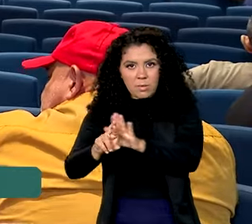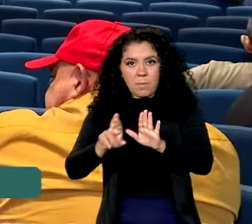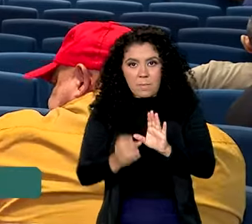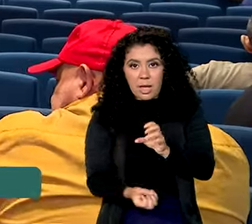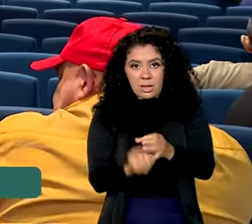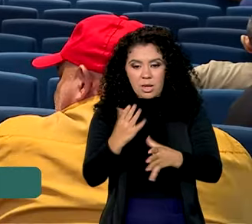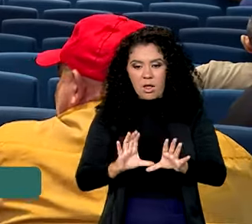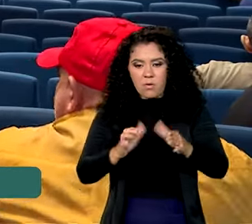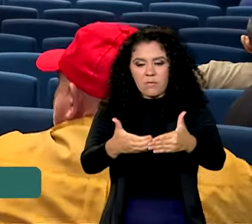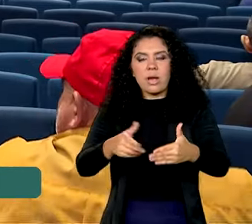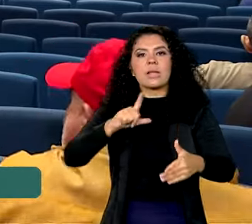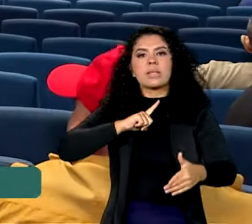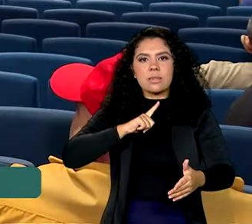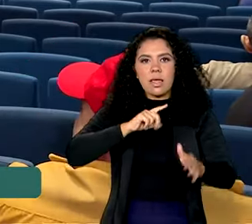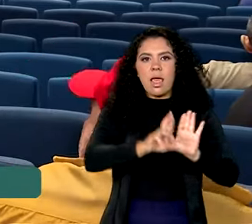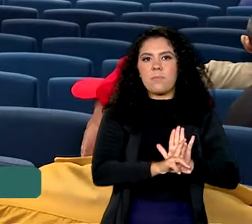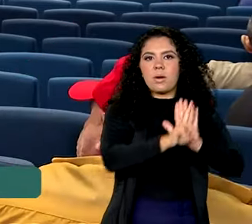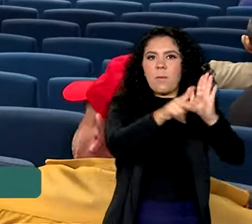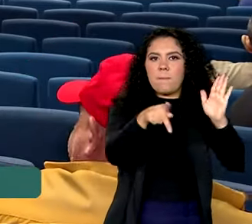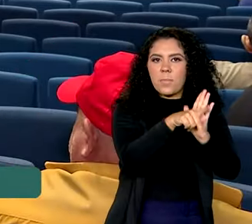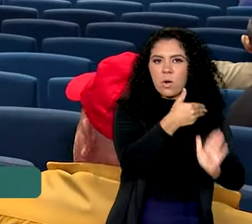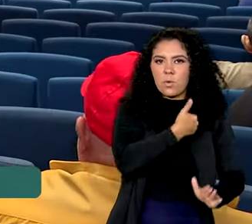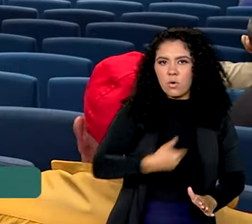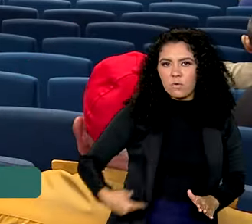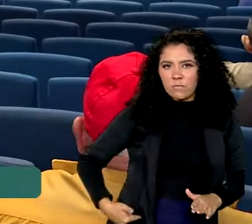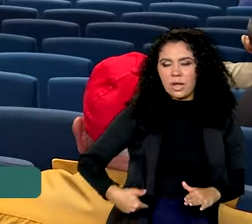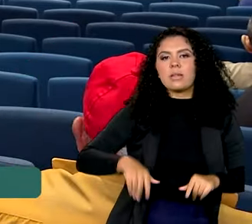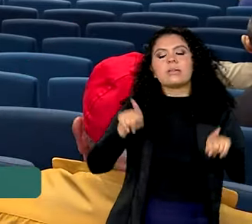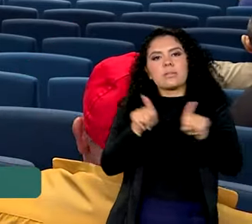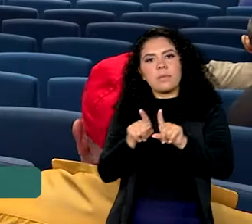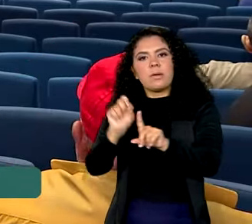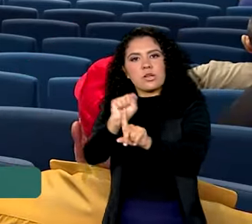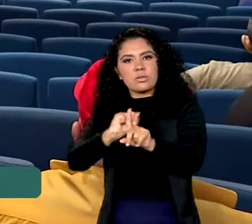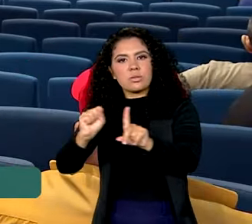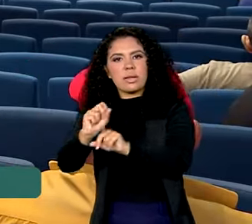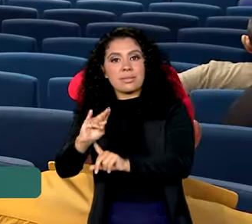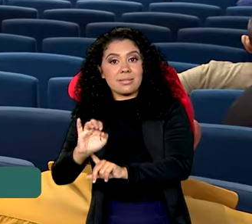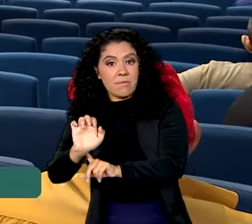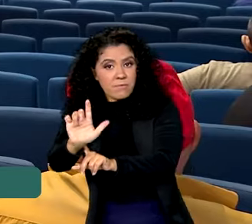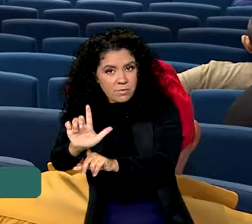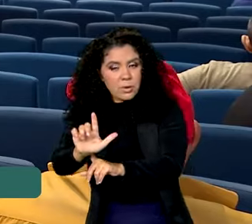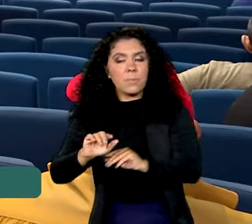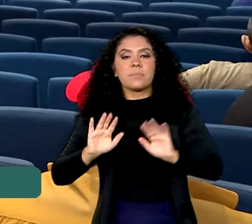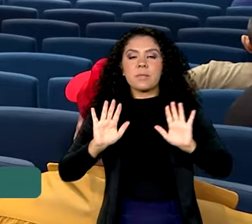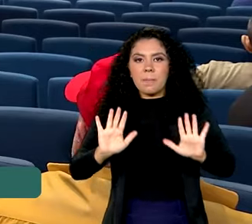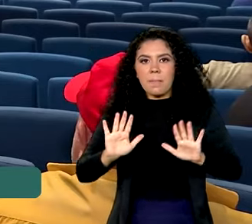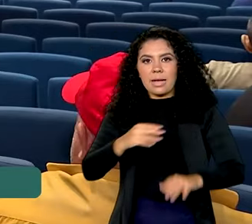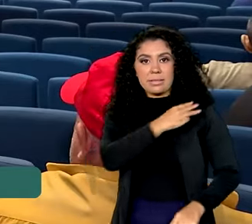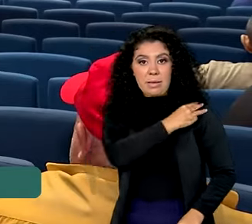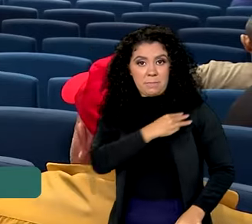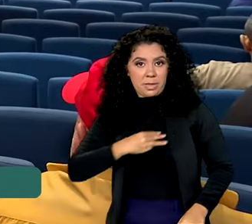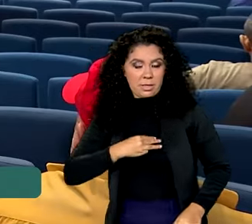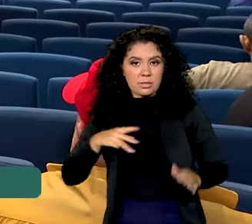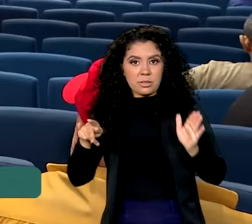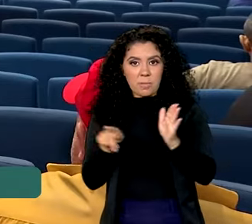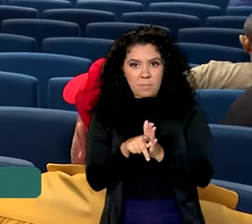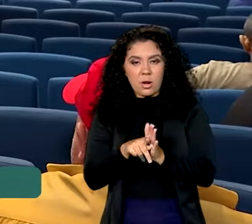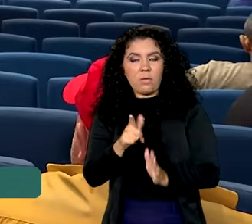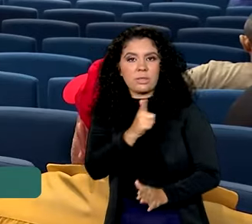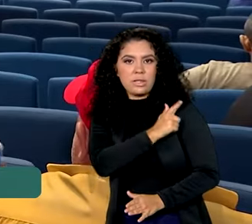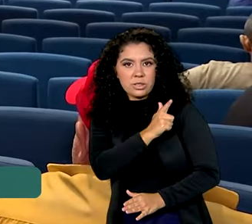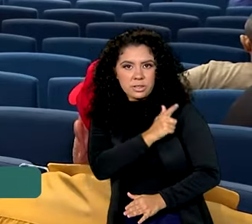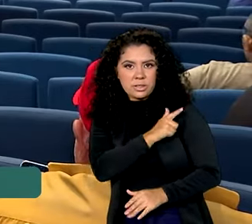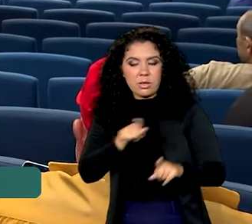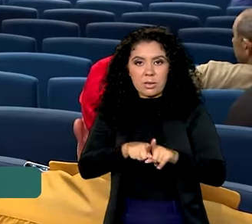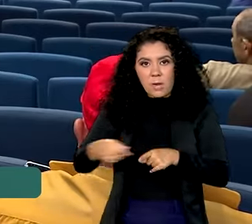incluindo membros do governo do Estado e também da sociedade civil. Segundo a ministra da Gestão e da